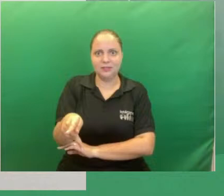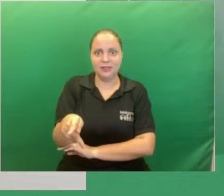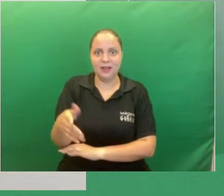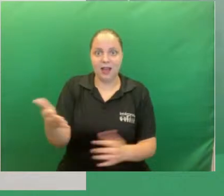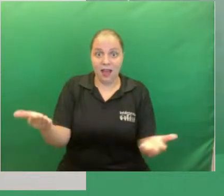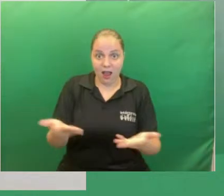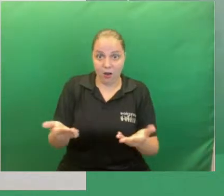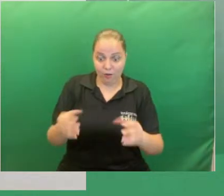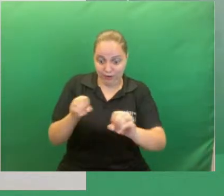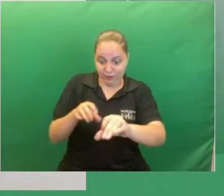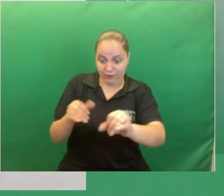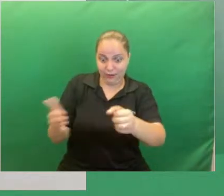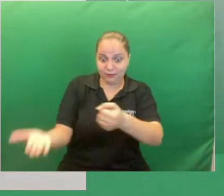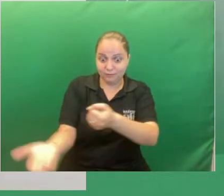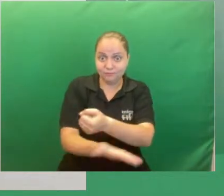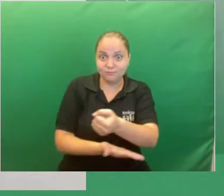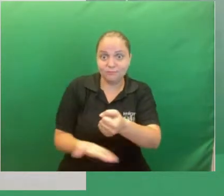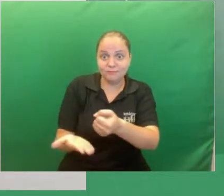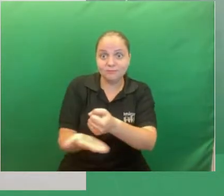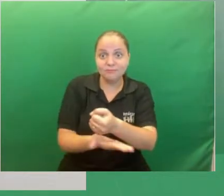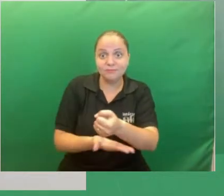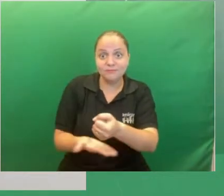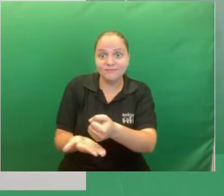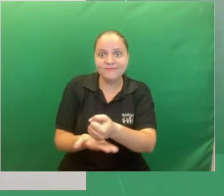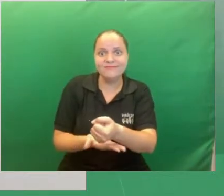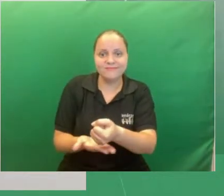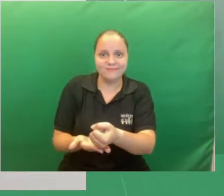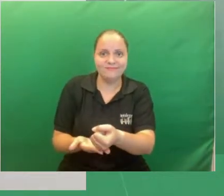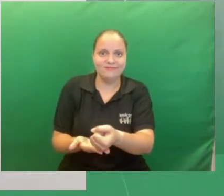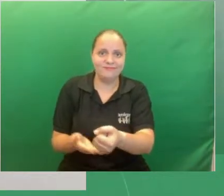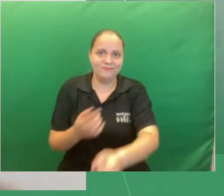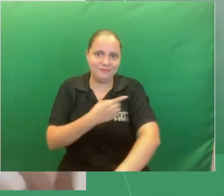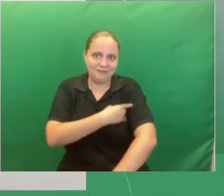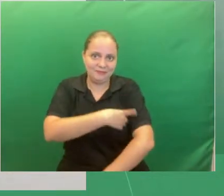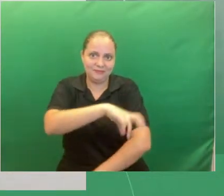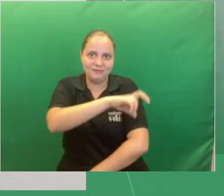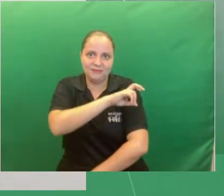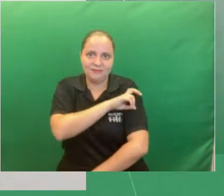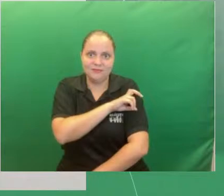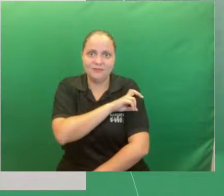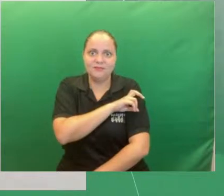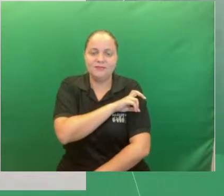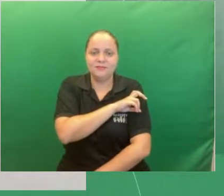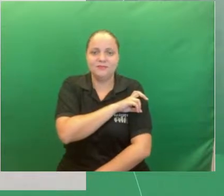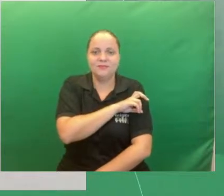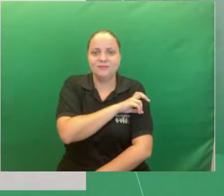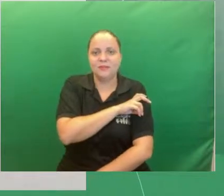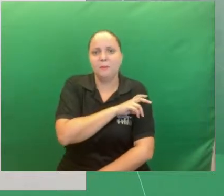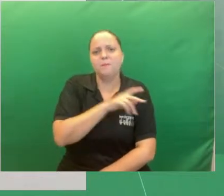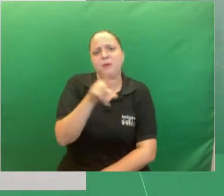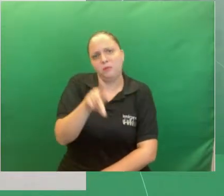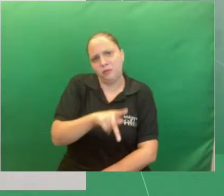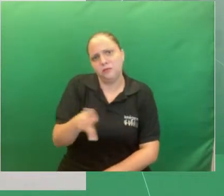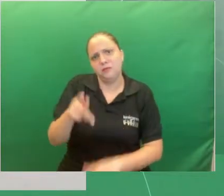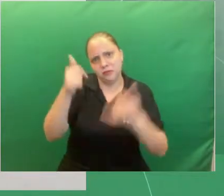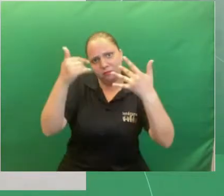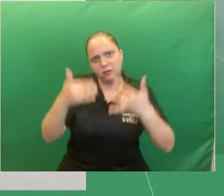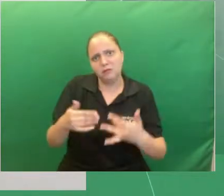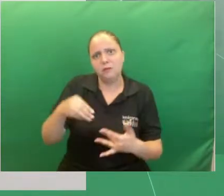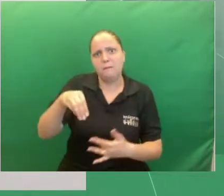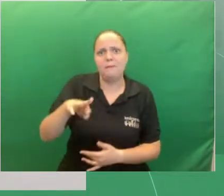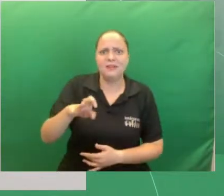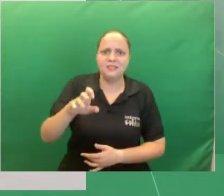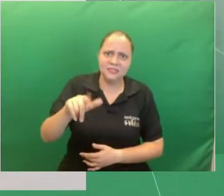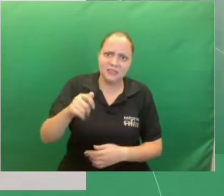educação básica e eu tenho um ano nos estudos é assim a gente estuda bastante como a professora Marcela falou a gente tem que buscar